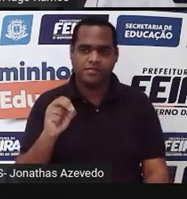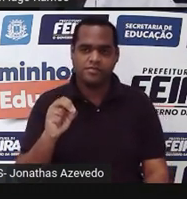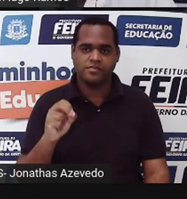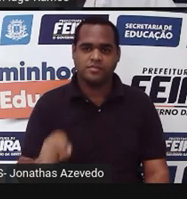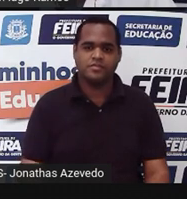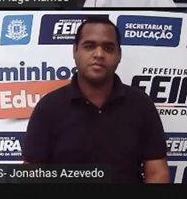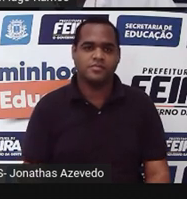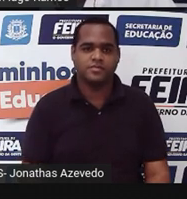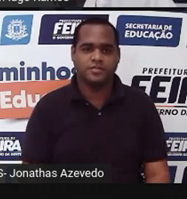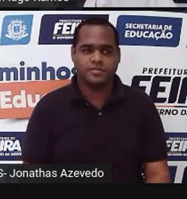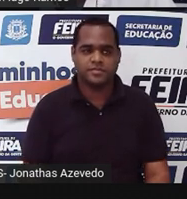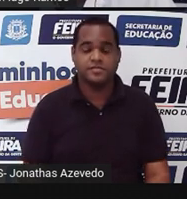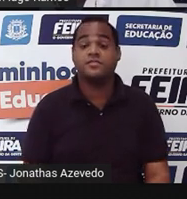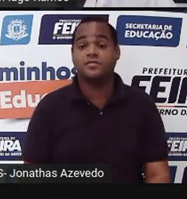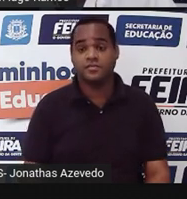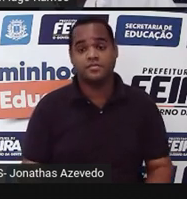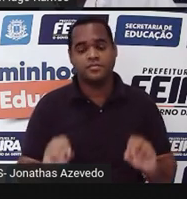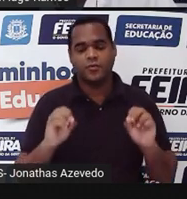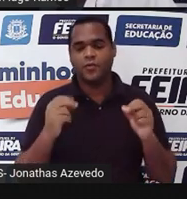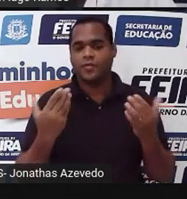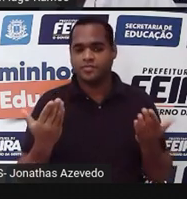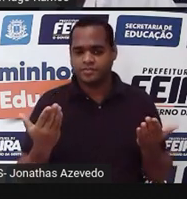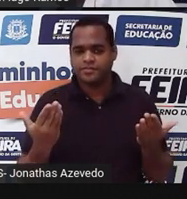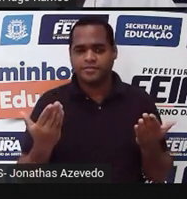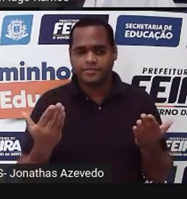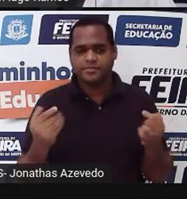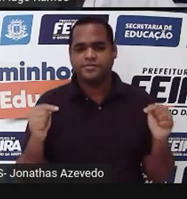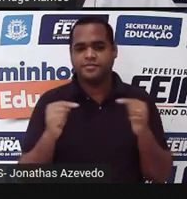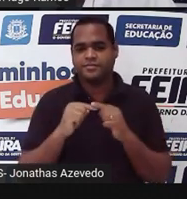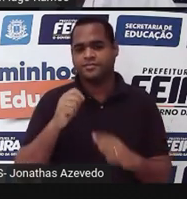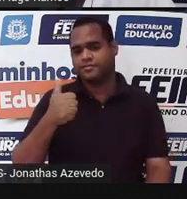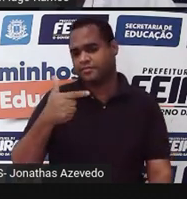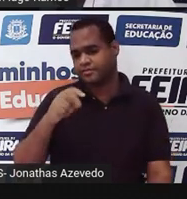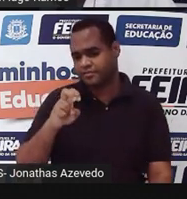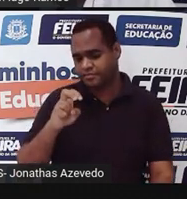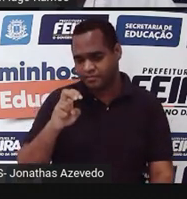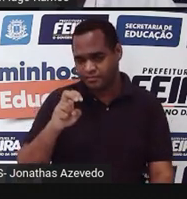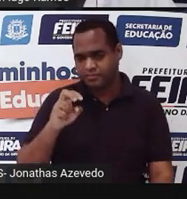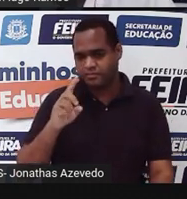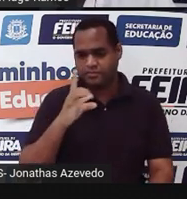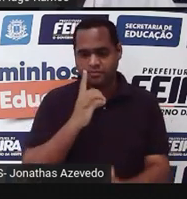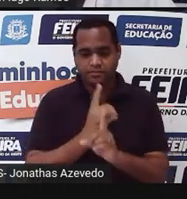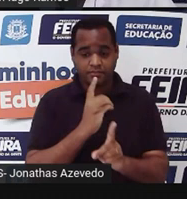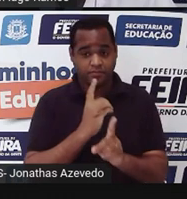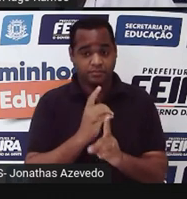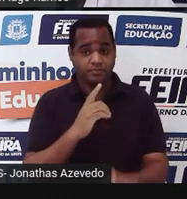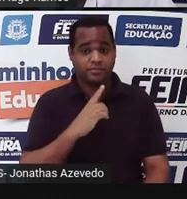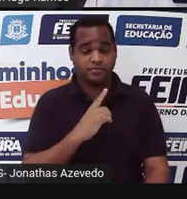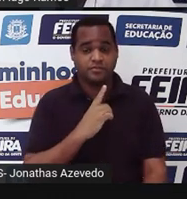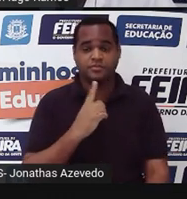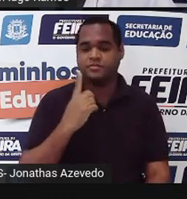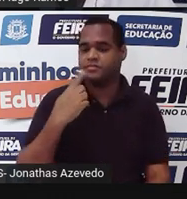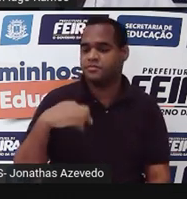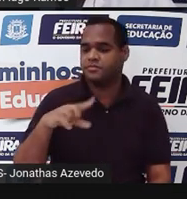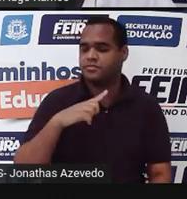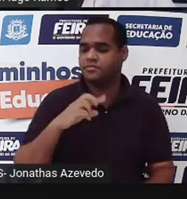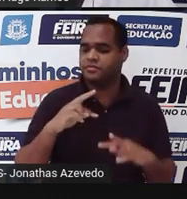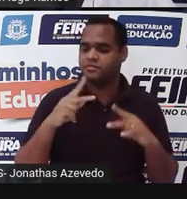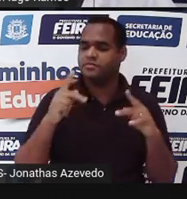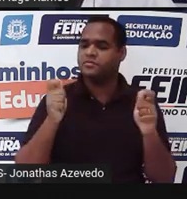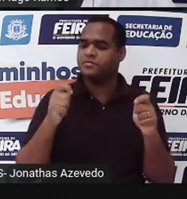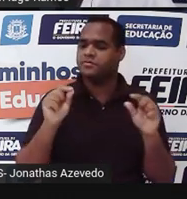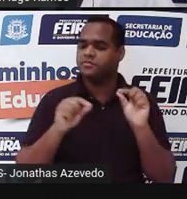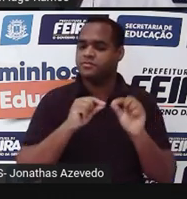Ou seja, né, esse 125 que a gente achou, né, como sofreu um aumento,